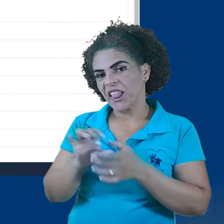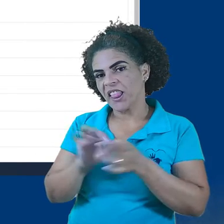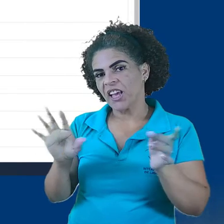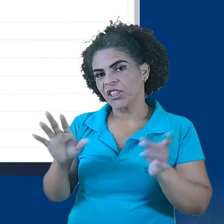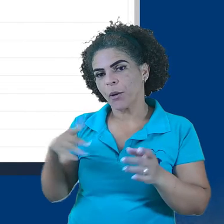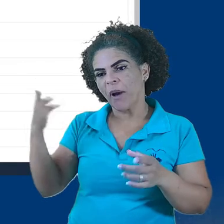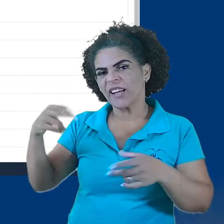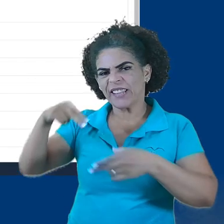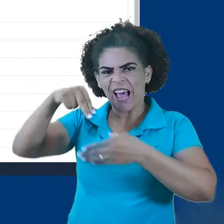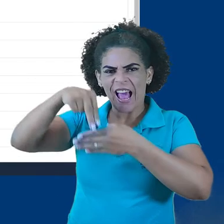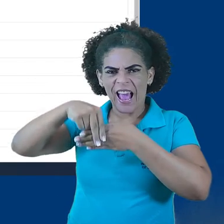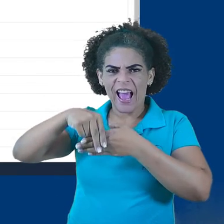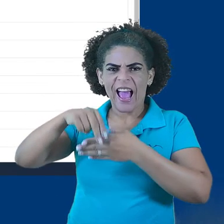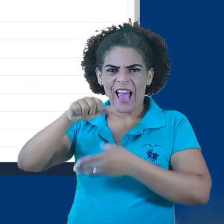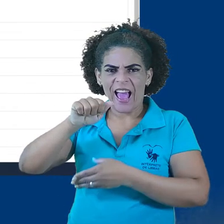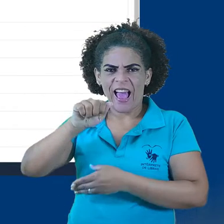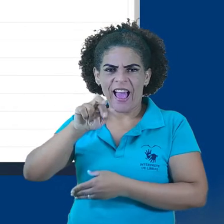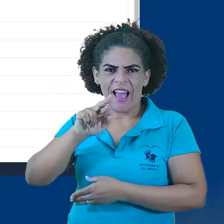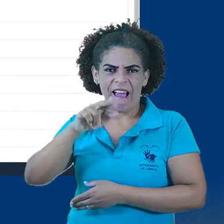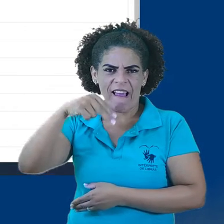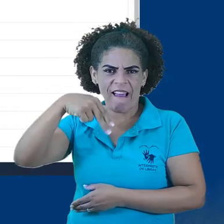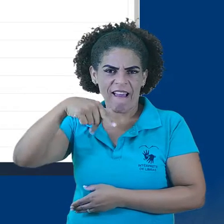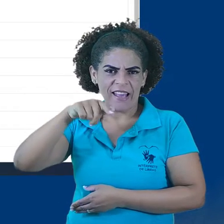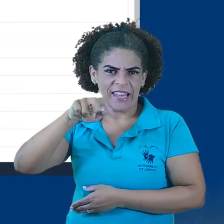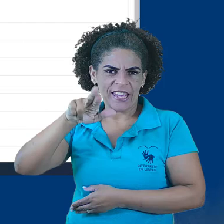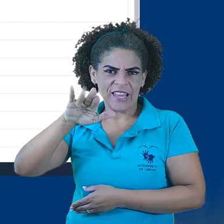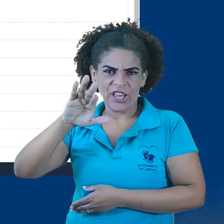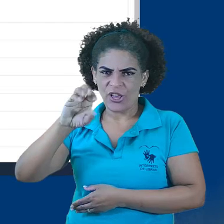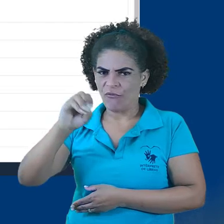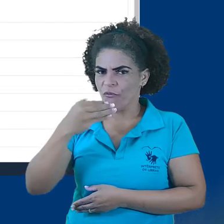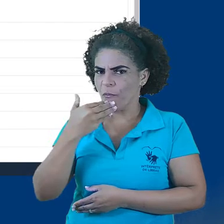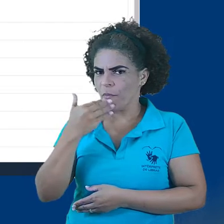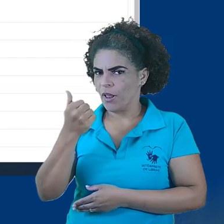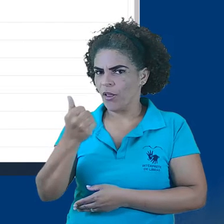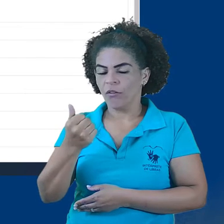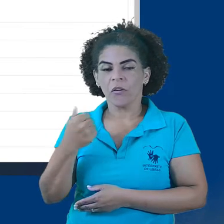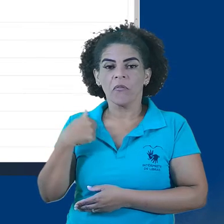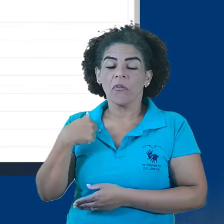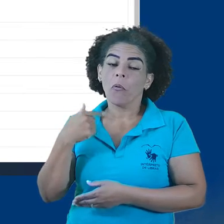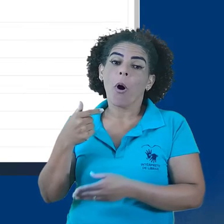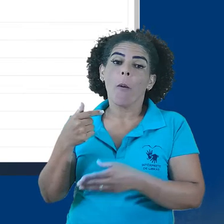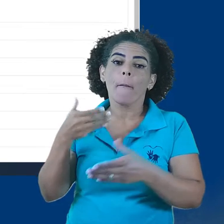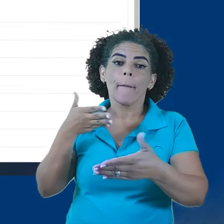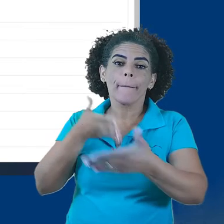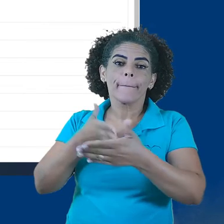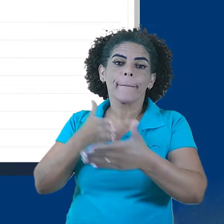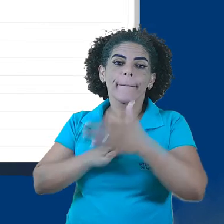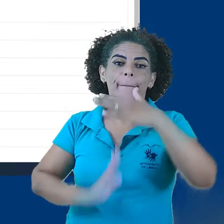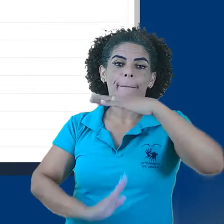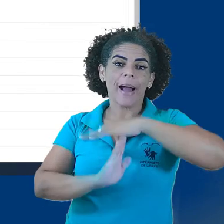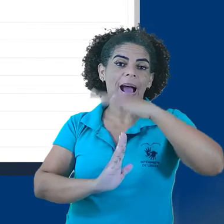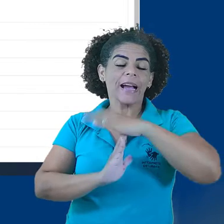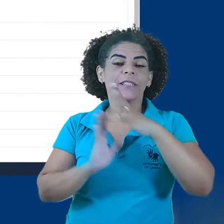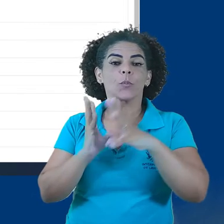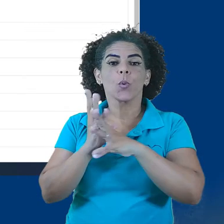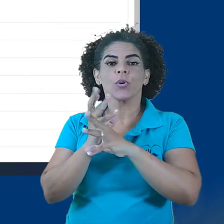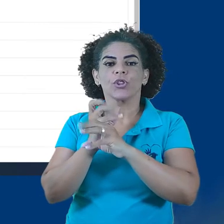de arquivos, que é a mais comum. Podemos determinar a quantidade máxima de arquivos a serem enviados.